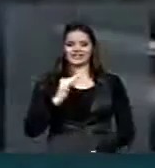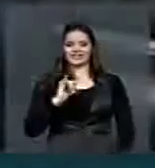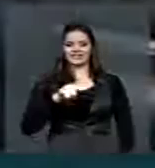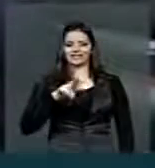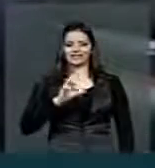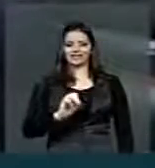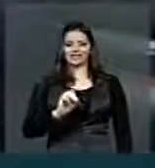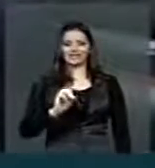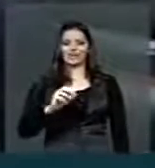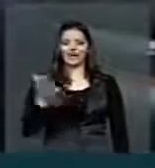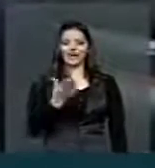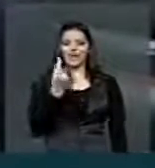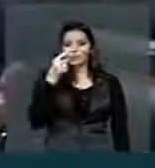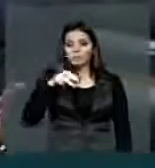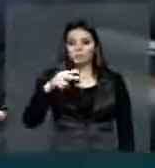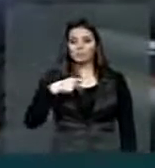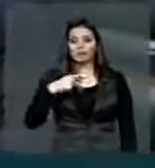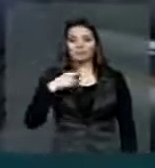para mim.